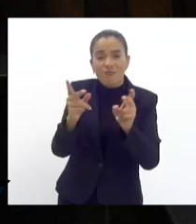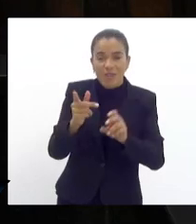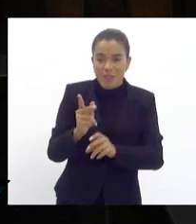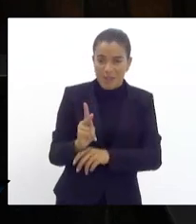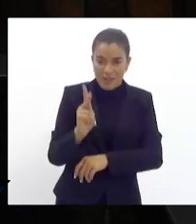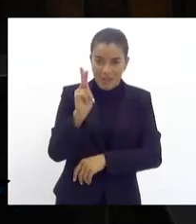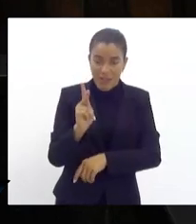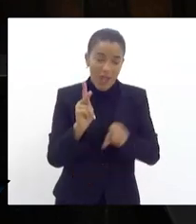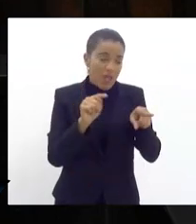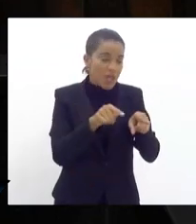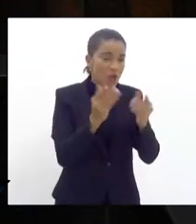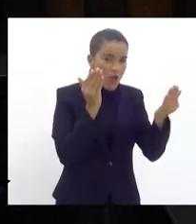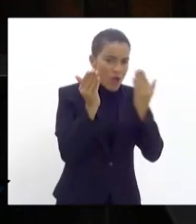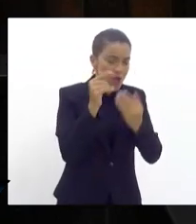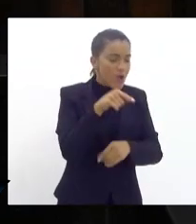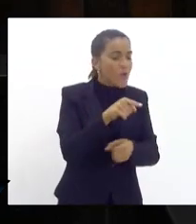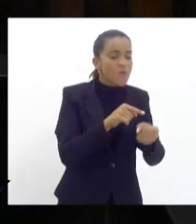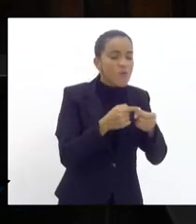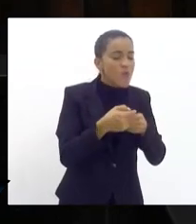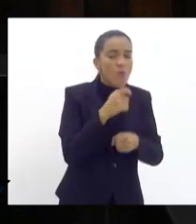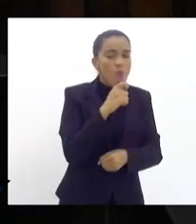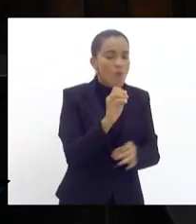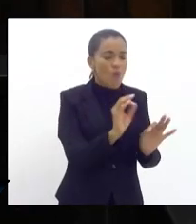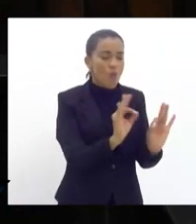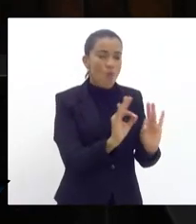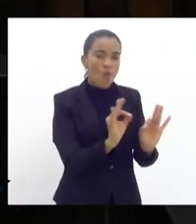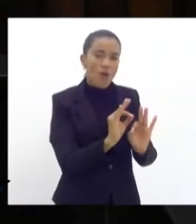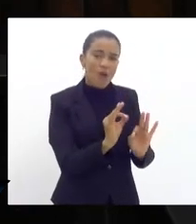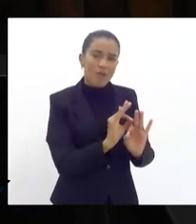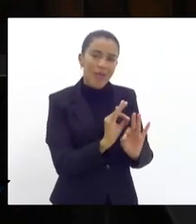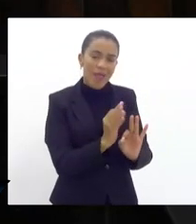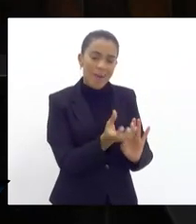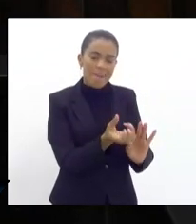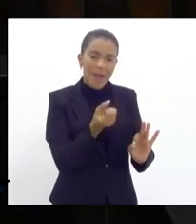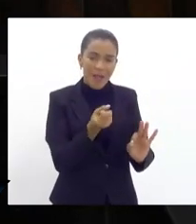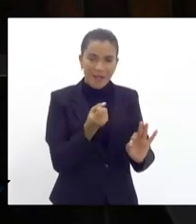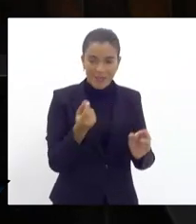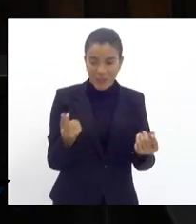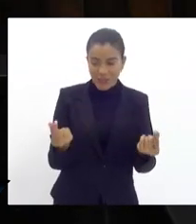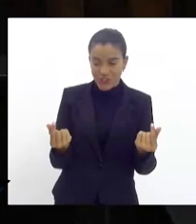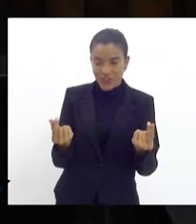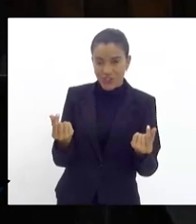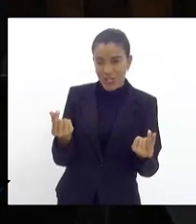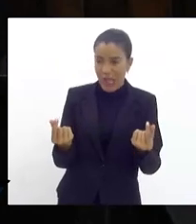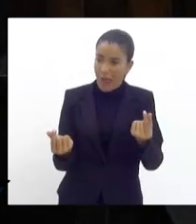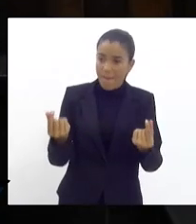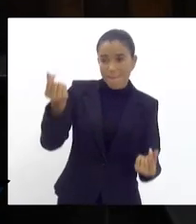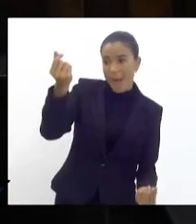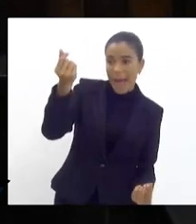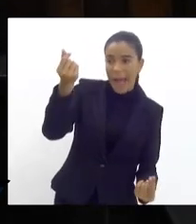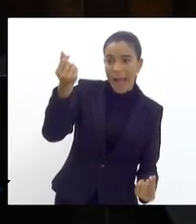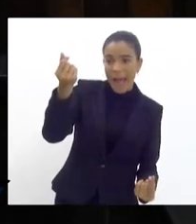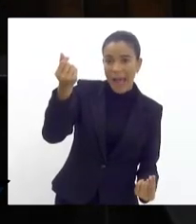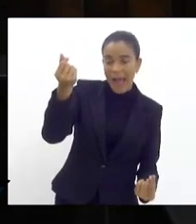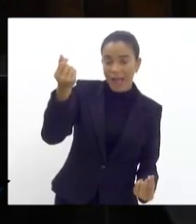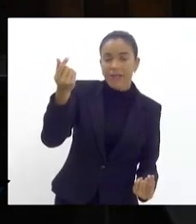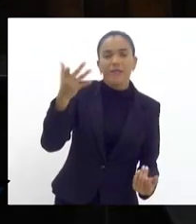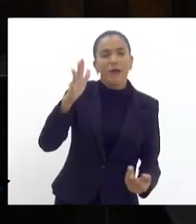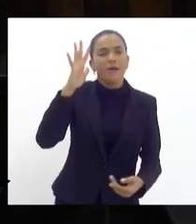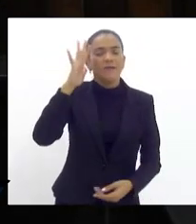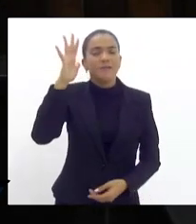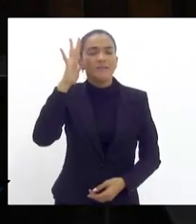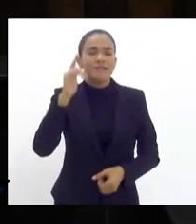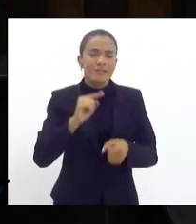um município que não tem. A diferença de caixa é gritante. Imagine que o